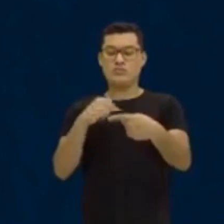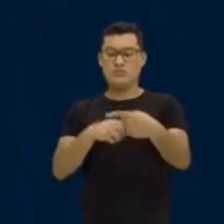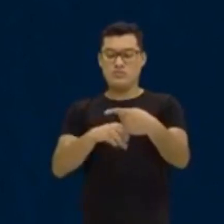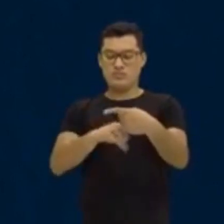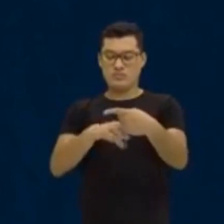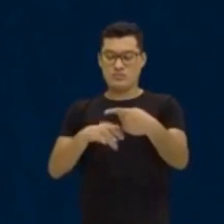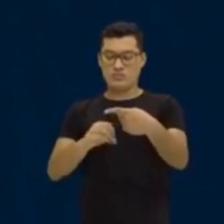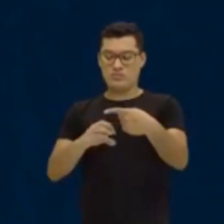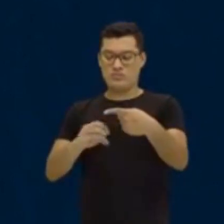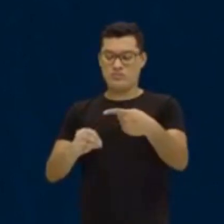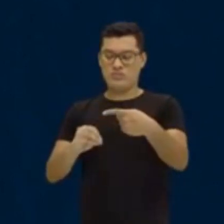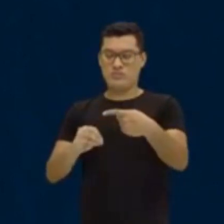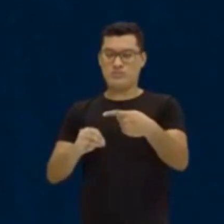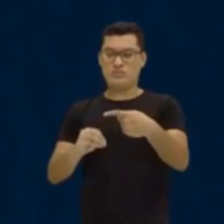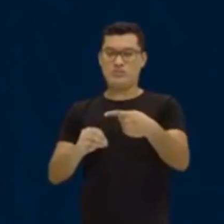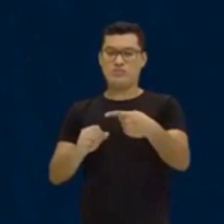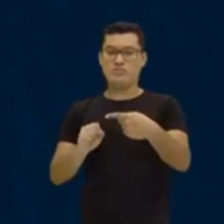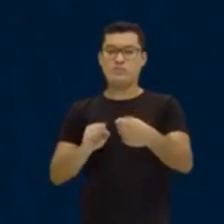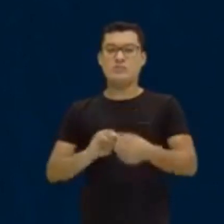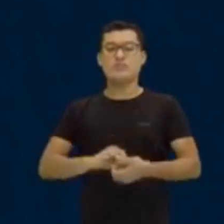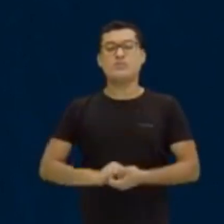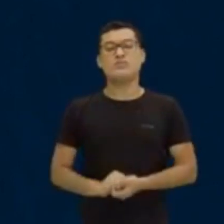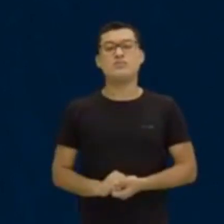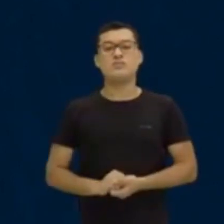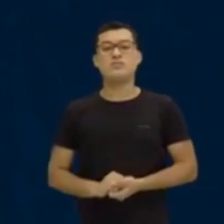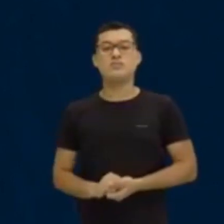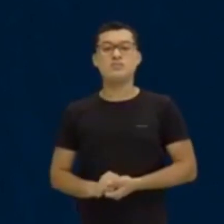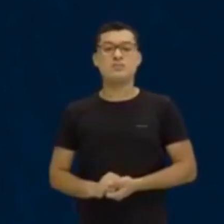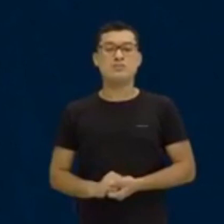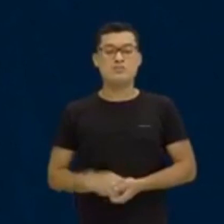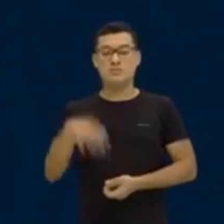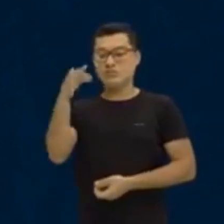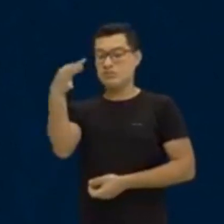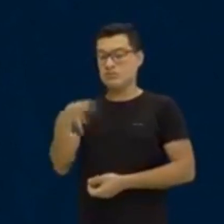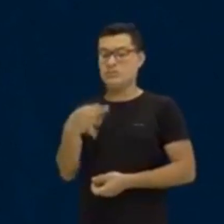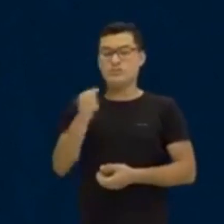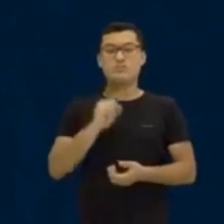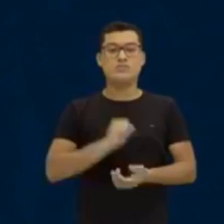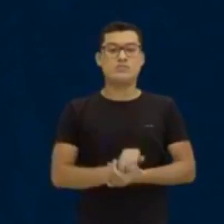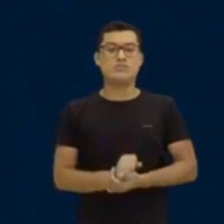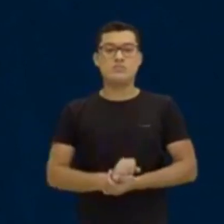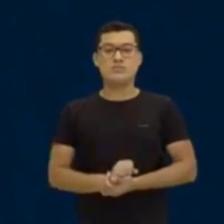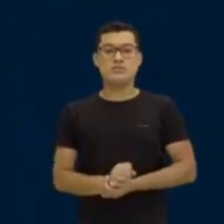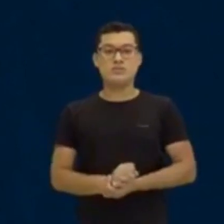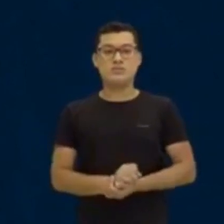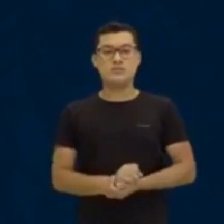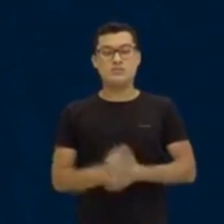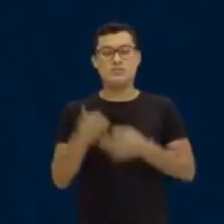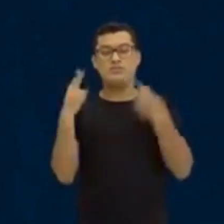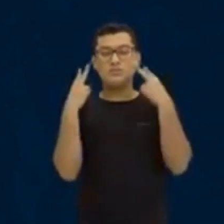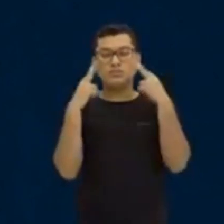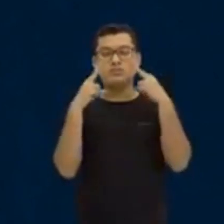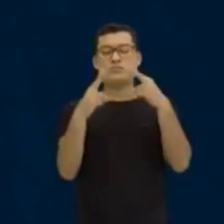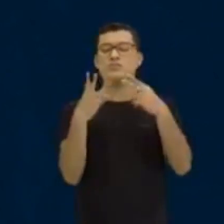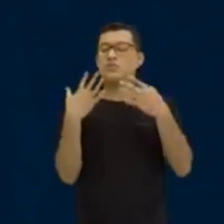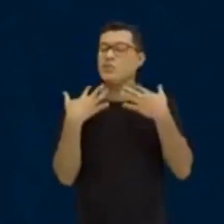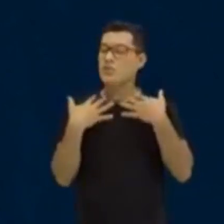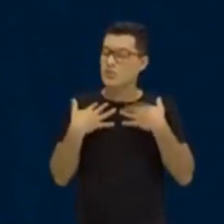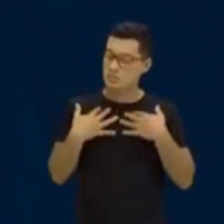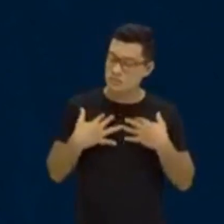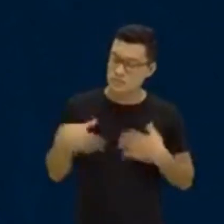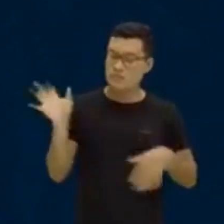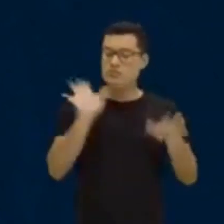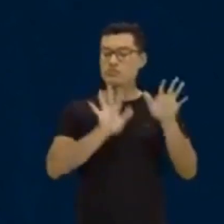900. Tá certo? Então, dá uma olhadazinha aí com calma, né?